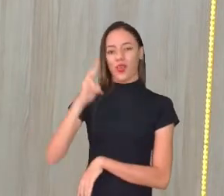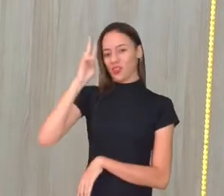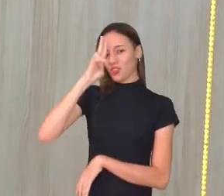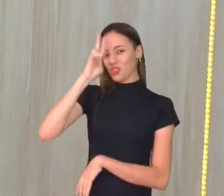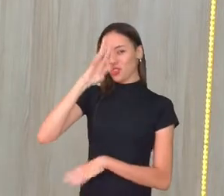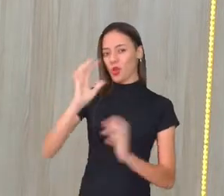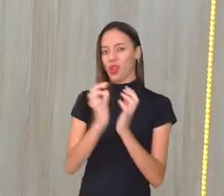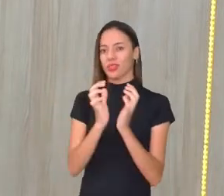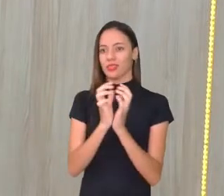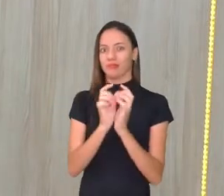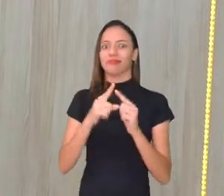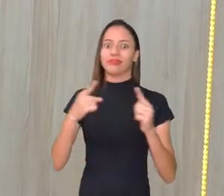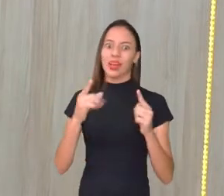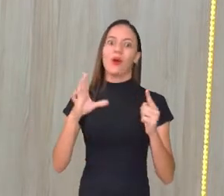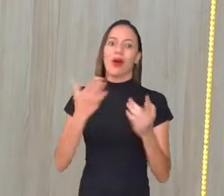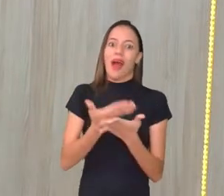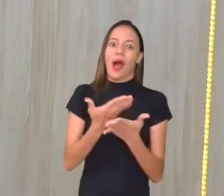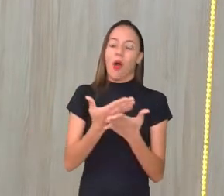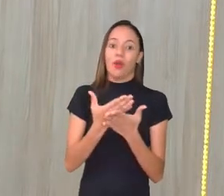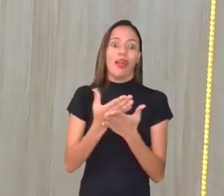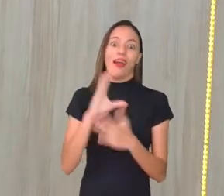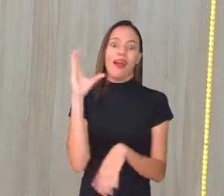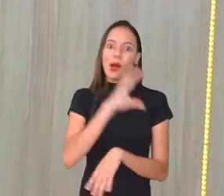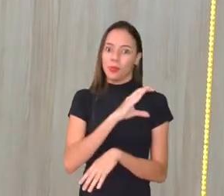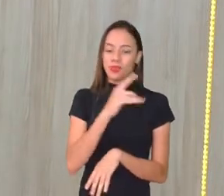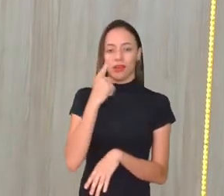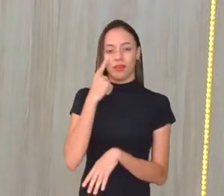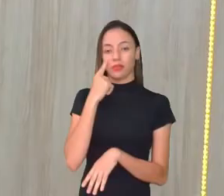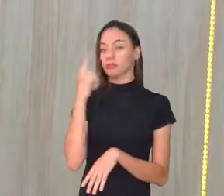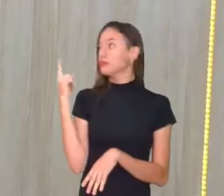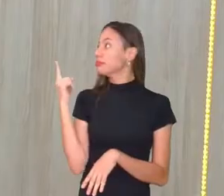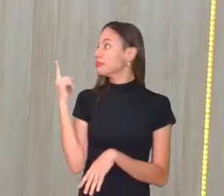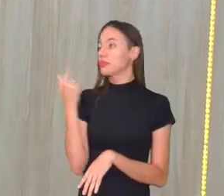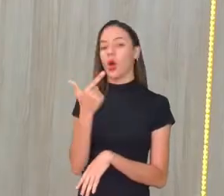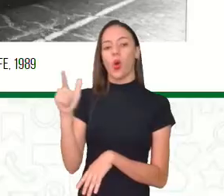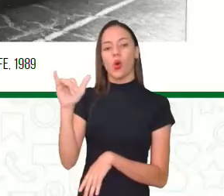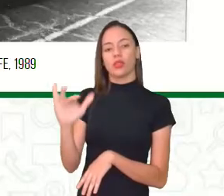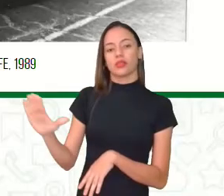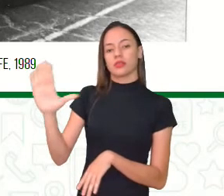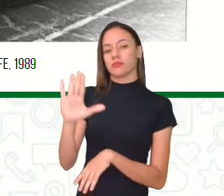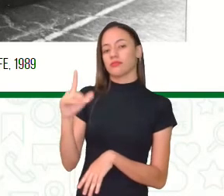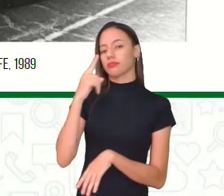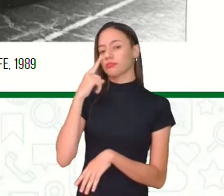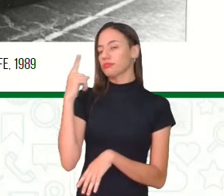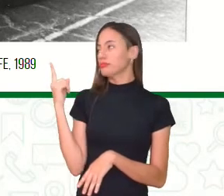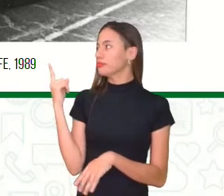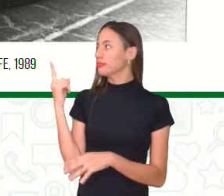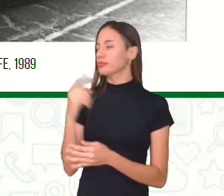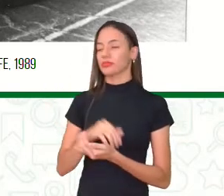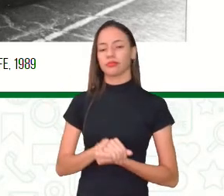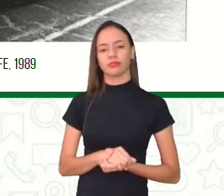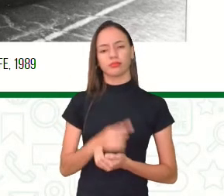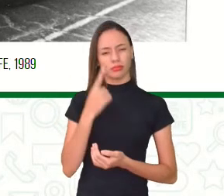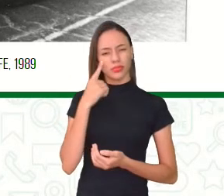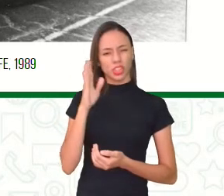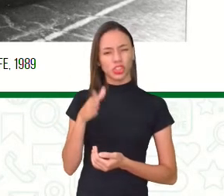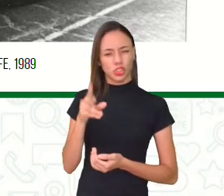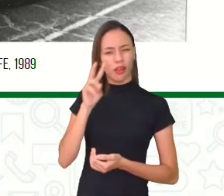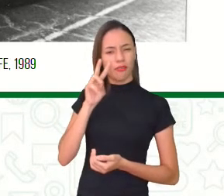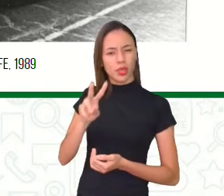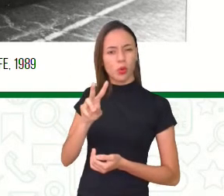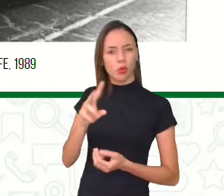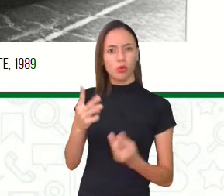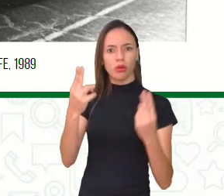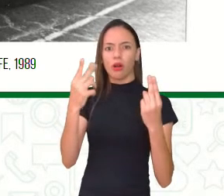como eu disse, a nossa aula é um pouco mais curta. Então, vamos lá. Vamos ver essas outras imagens aqui, ó. Você já viu imagens como